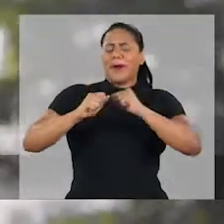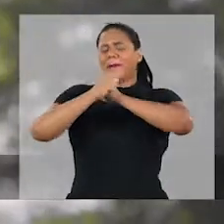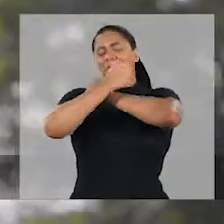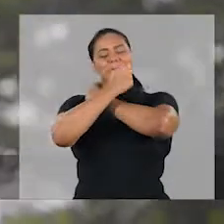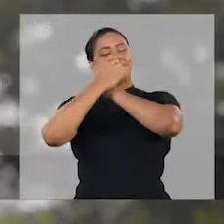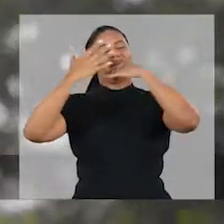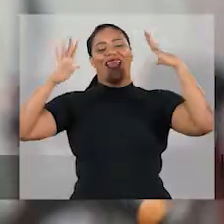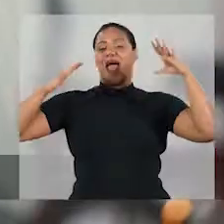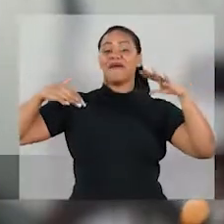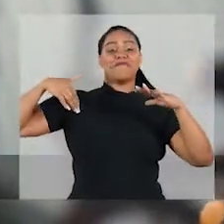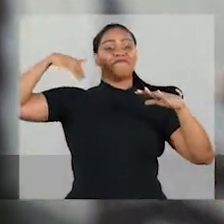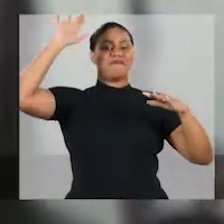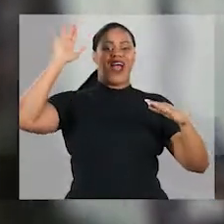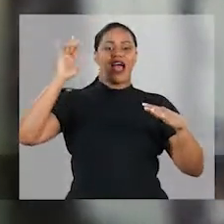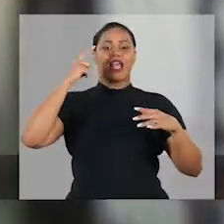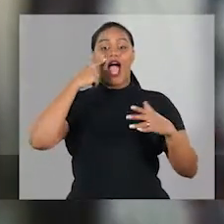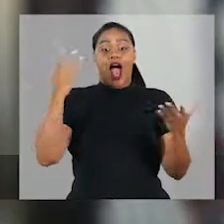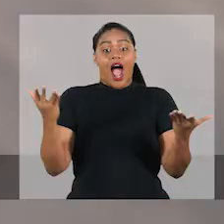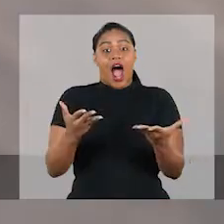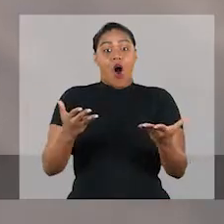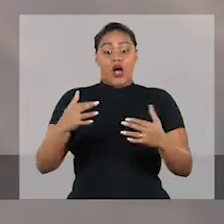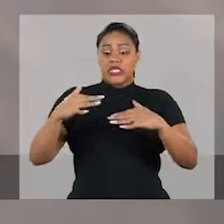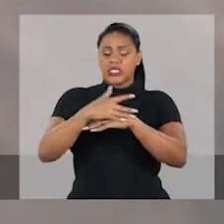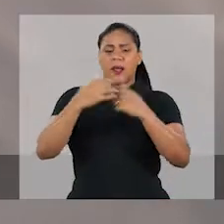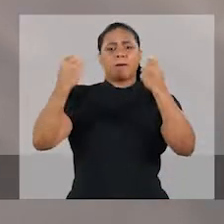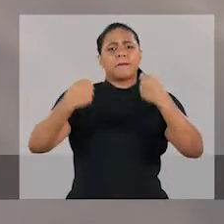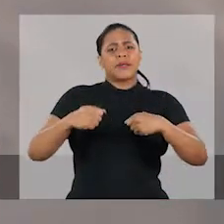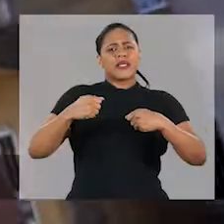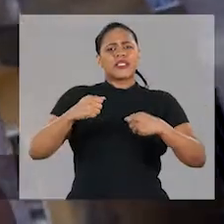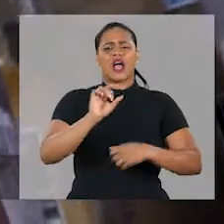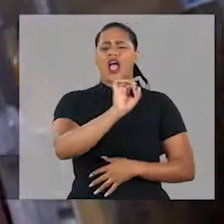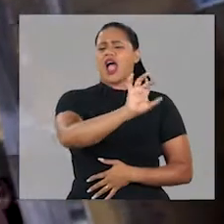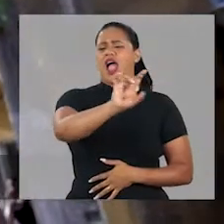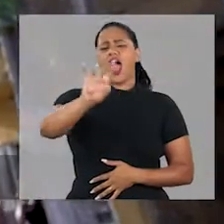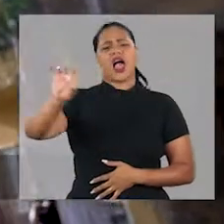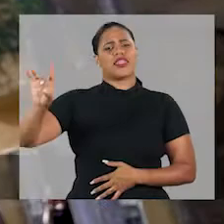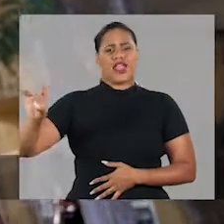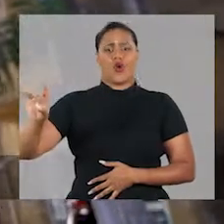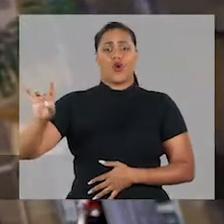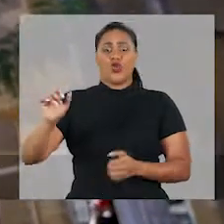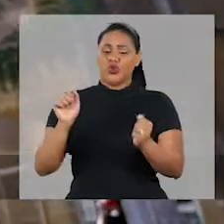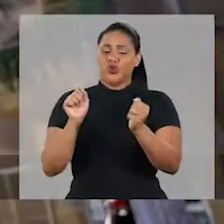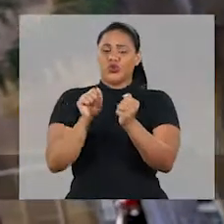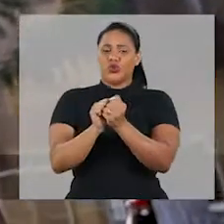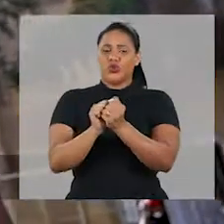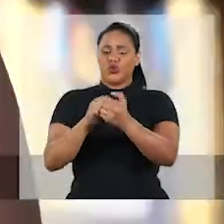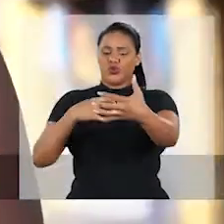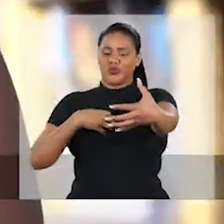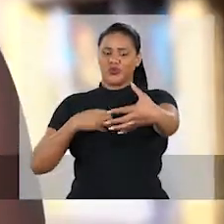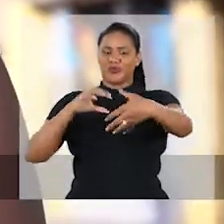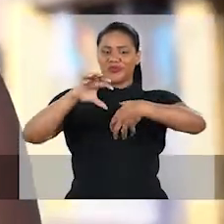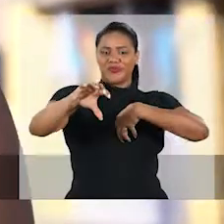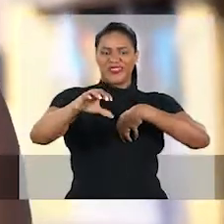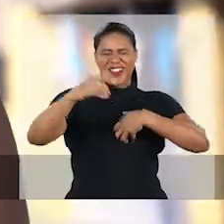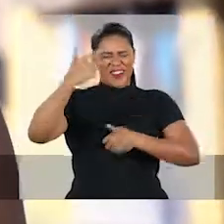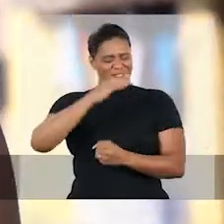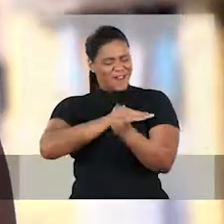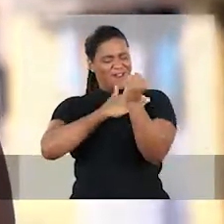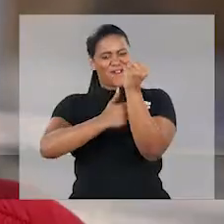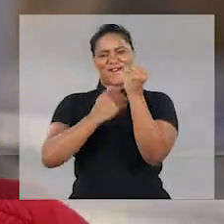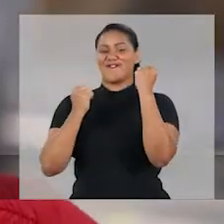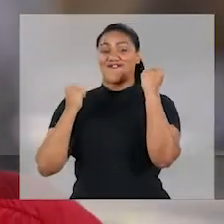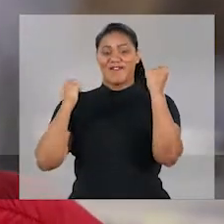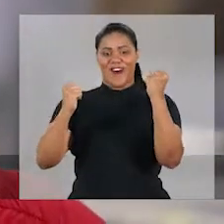brilhar muito mais. Mais do que nunca, nossa cidade precisa de cada um de nós, porque juntos somos muito mais